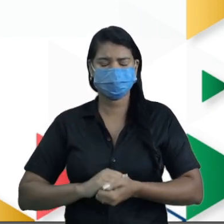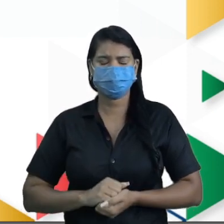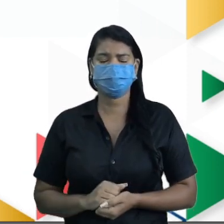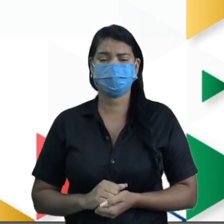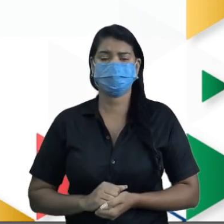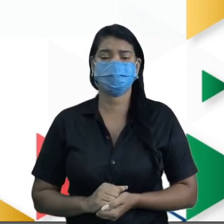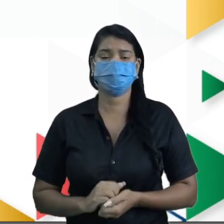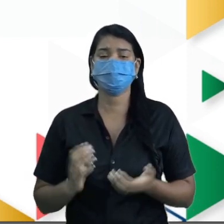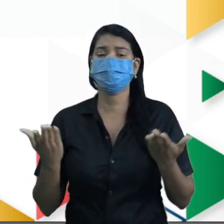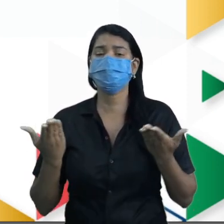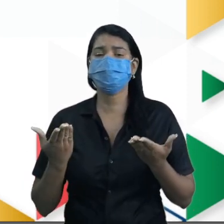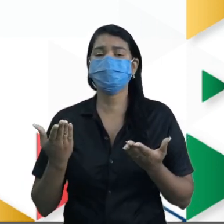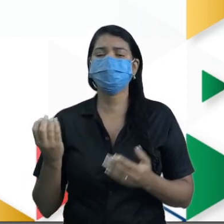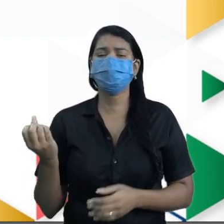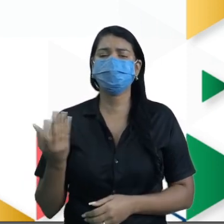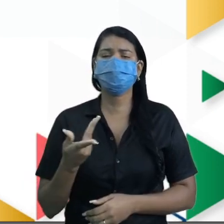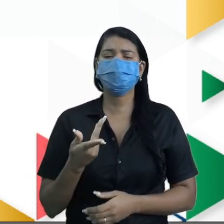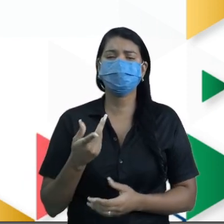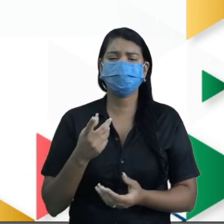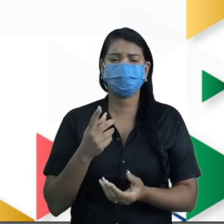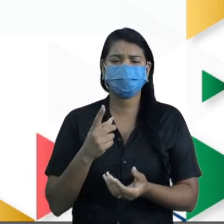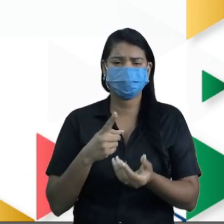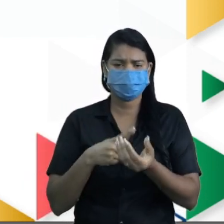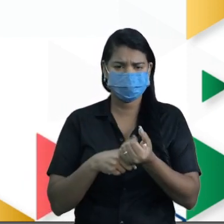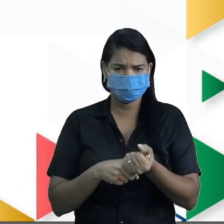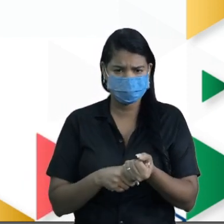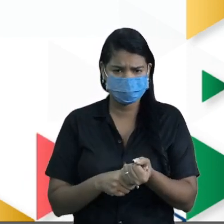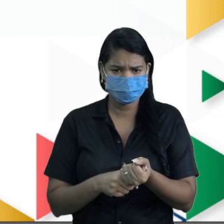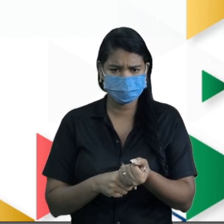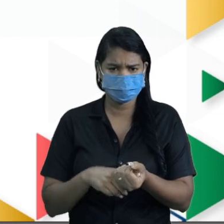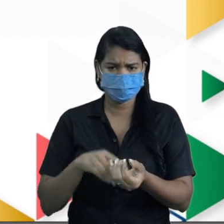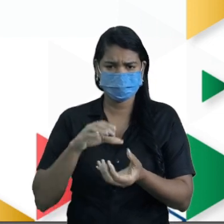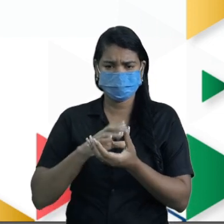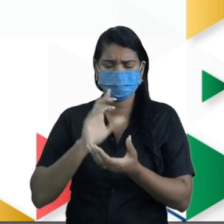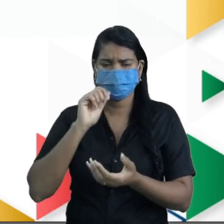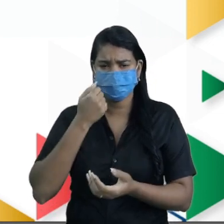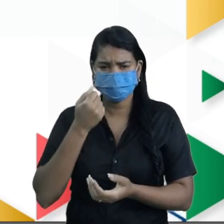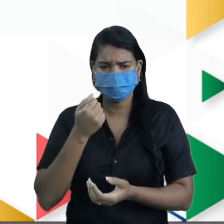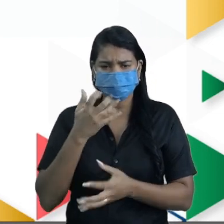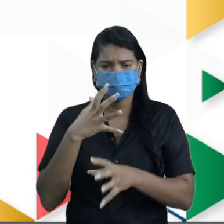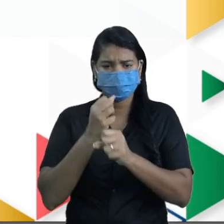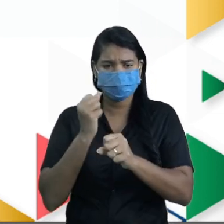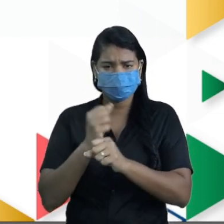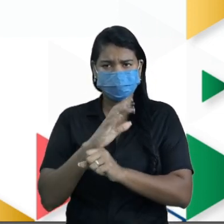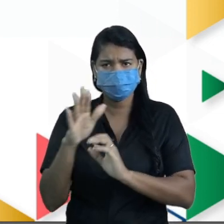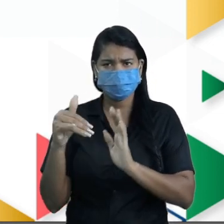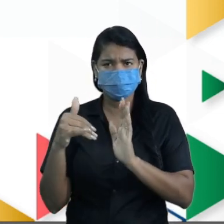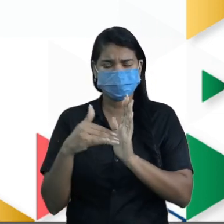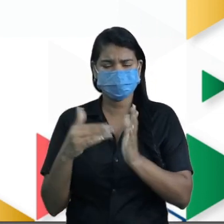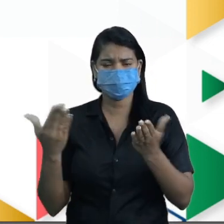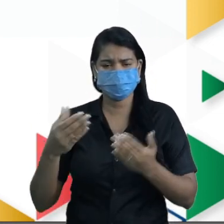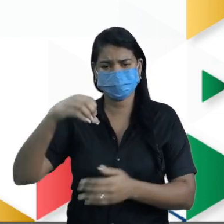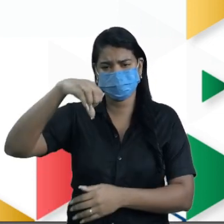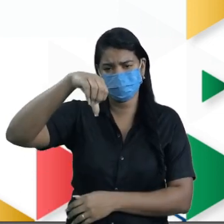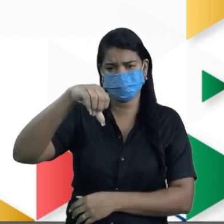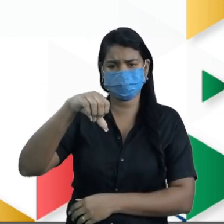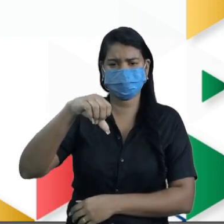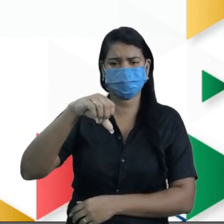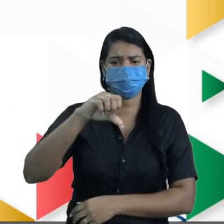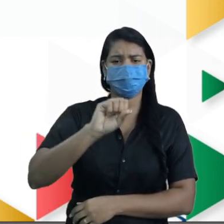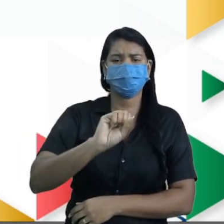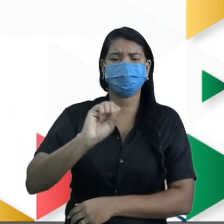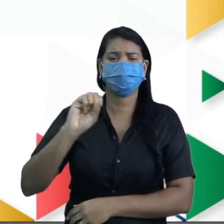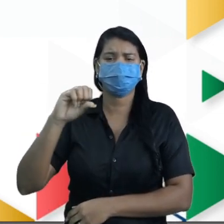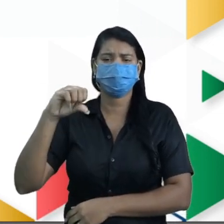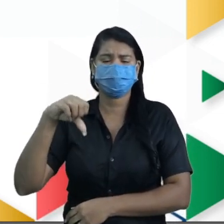cachorros quentes e hambúrgueres ao total? Agora nós vamos somar aquela quantidade total de 989 mais